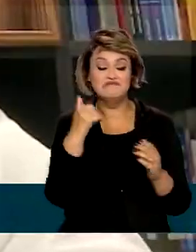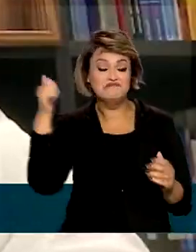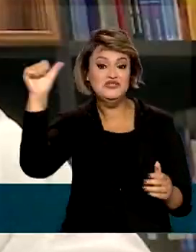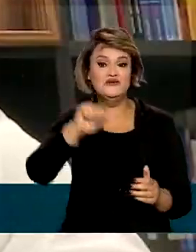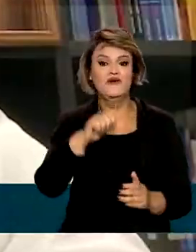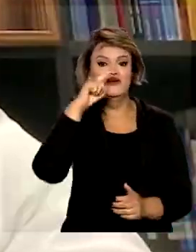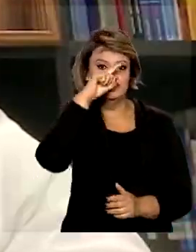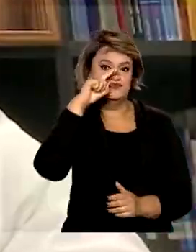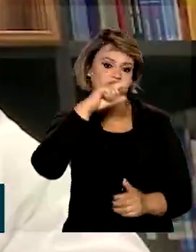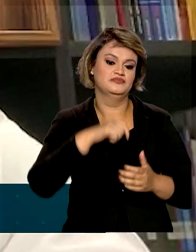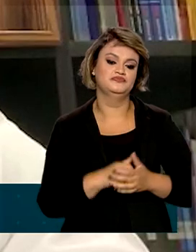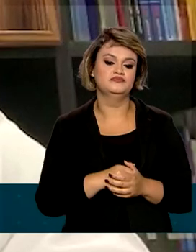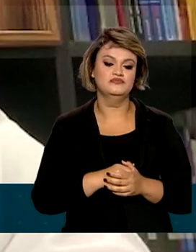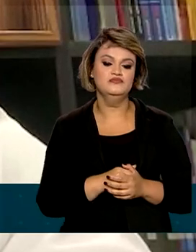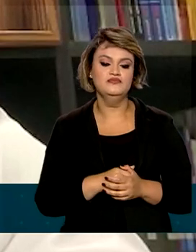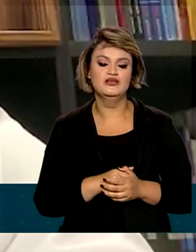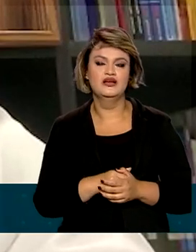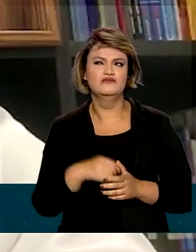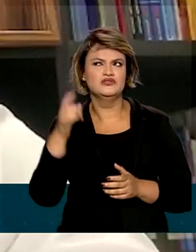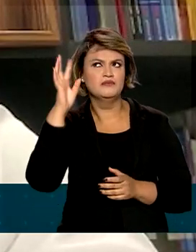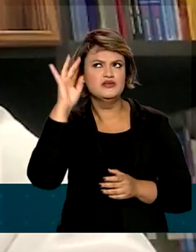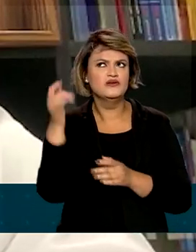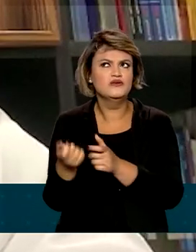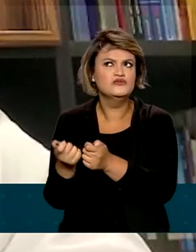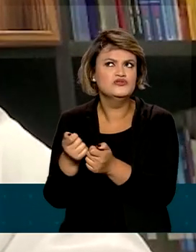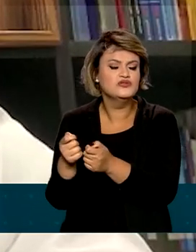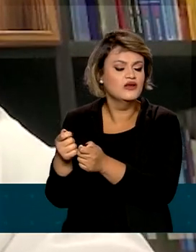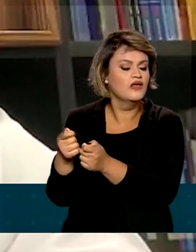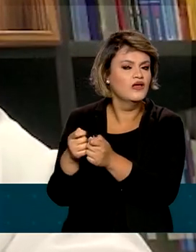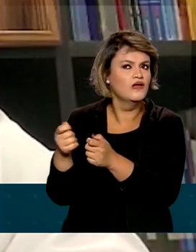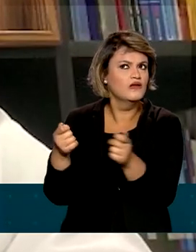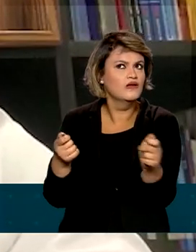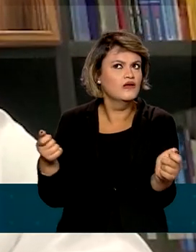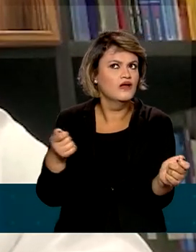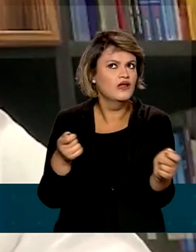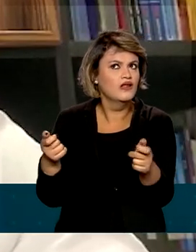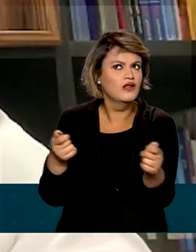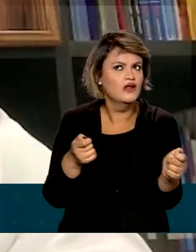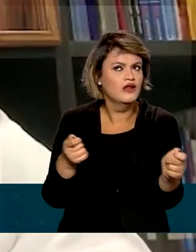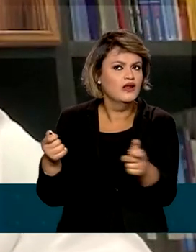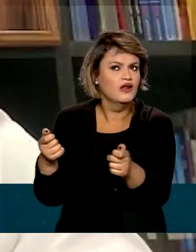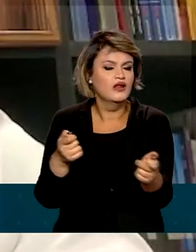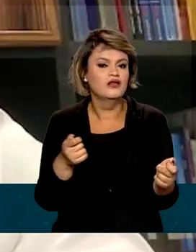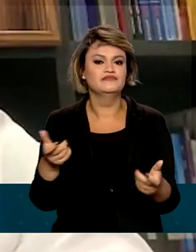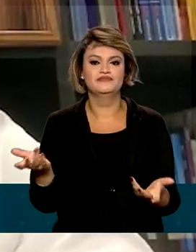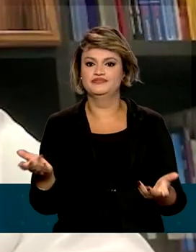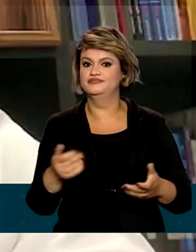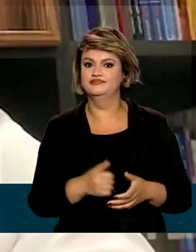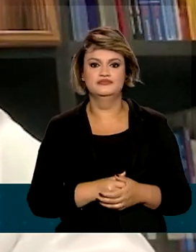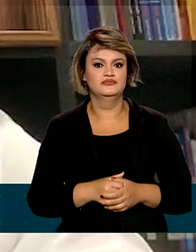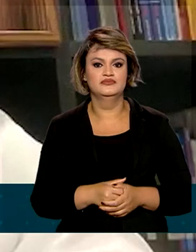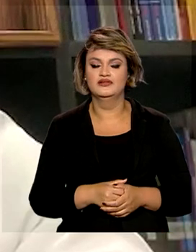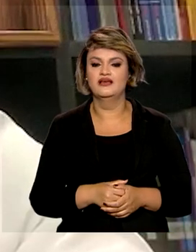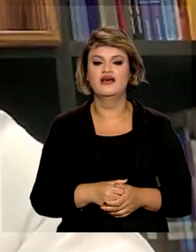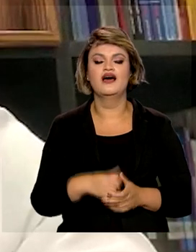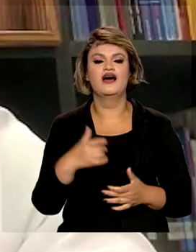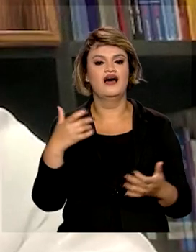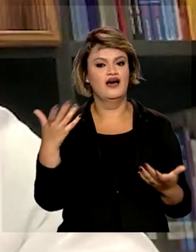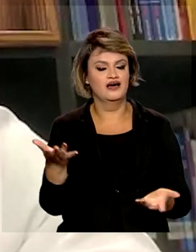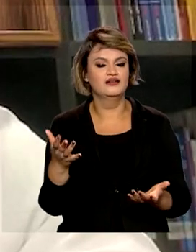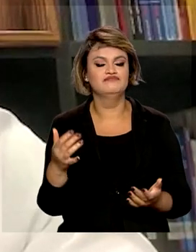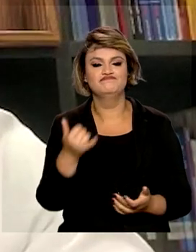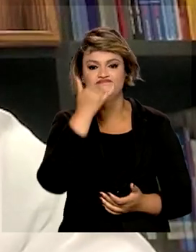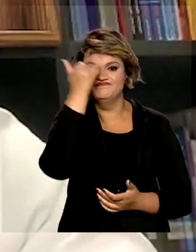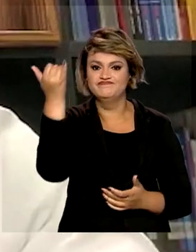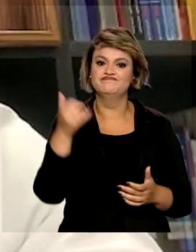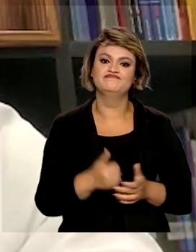pensar no assunto da mensagem, você ainda tem que digitar manualmente a mensagem para manter a conexão, a